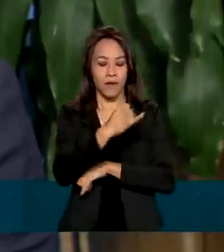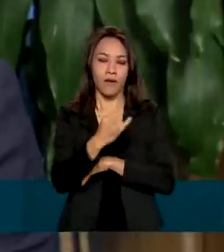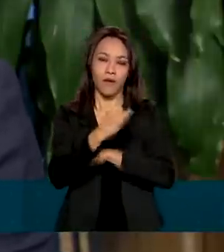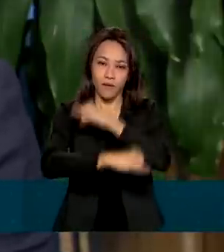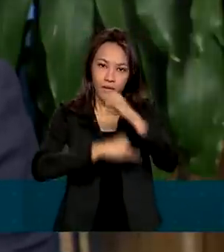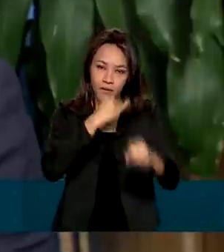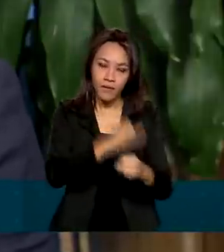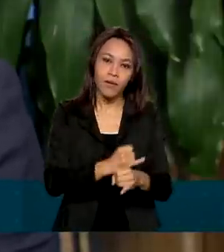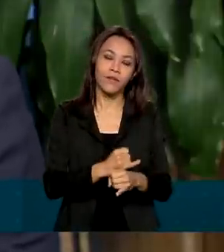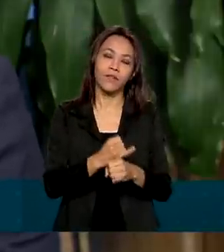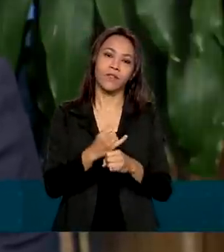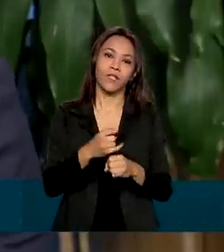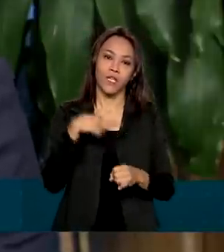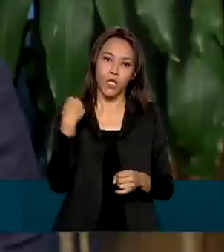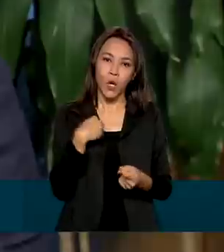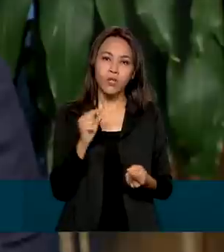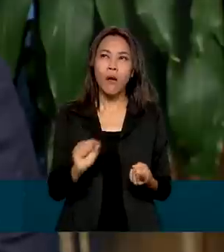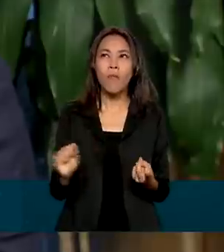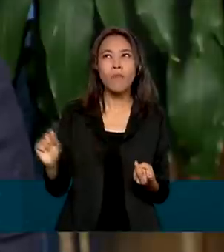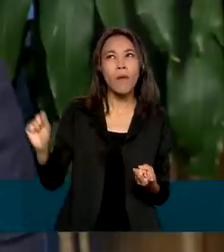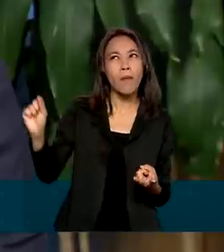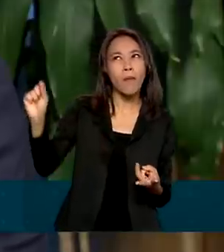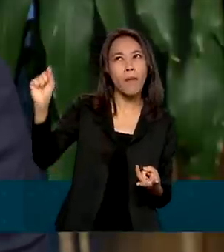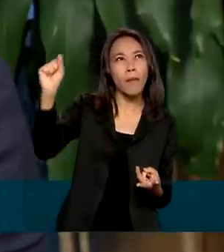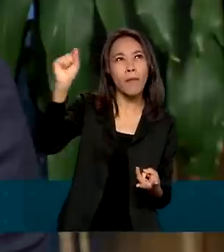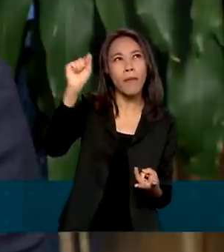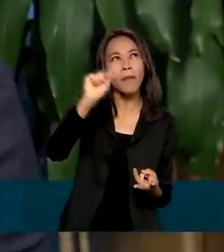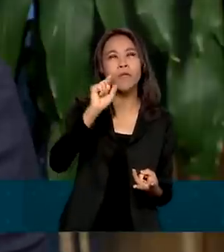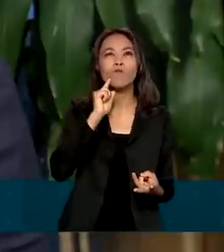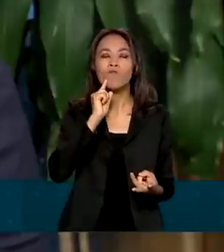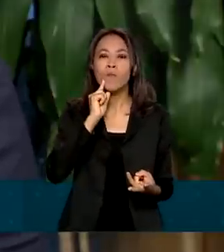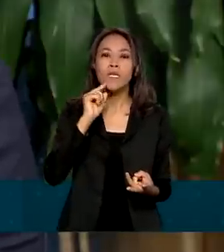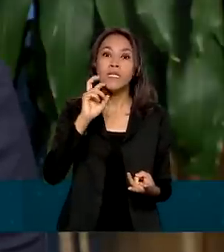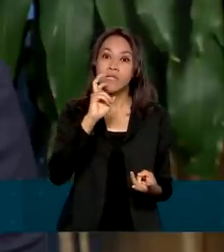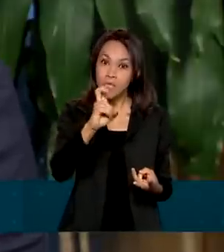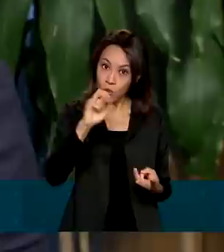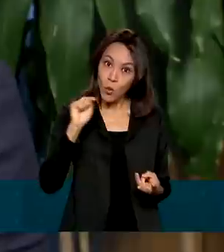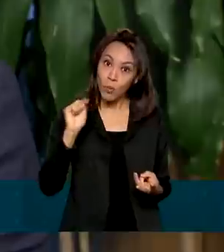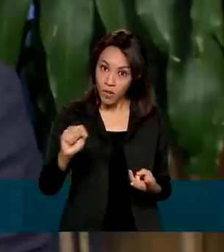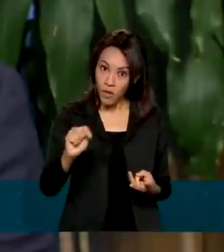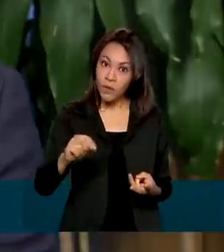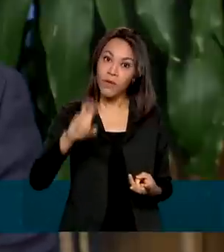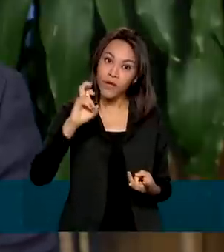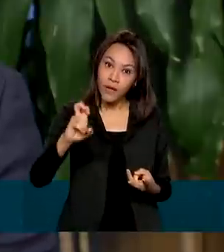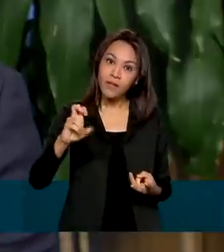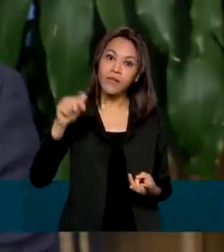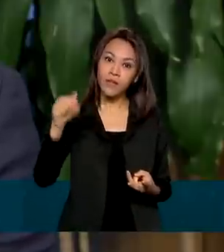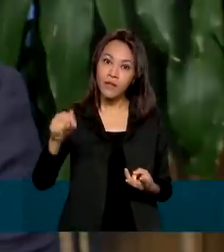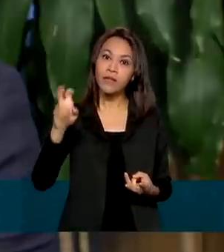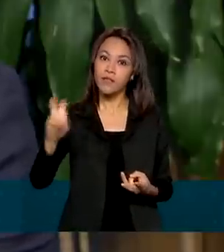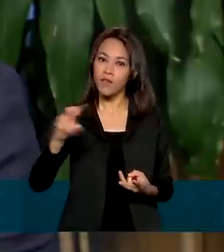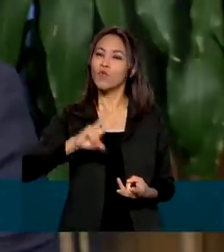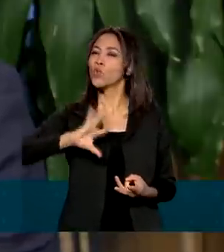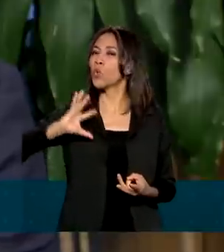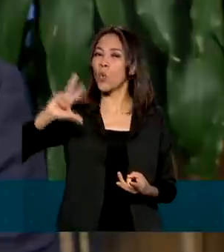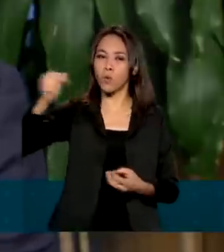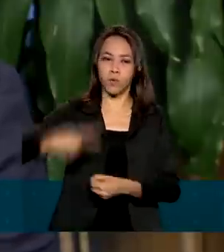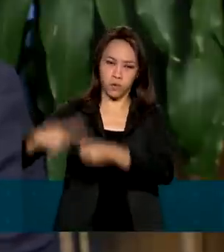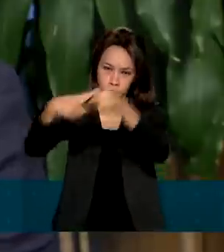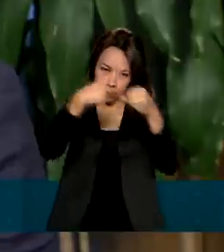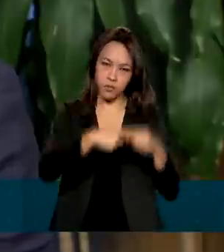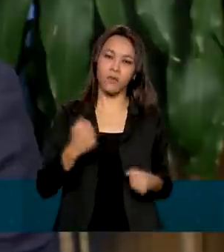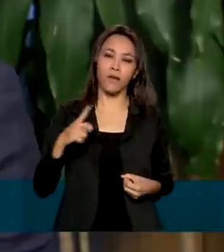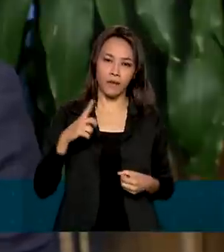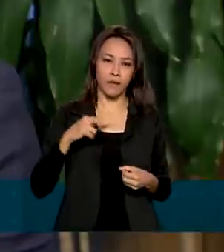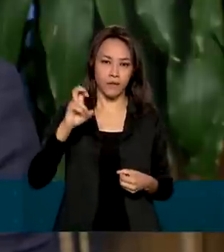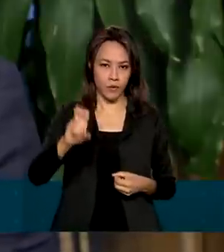e nós mapeamos o Brasil de duas formas. Primeiro, 5.570 municípios. Todos eles receberão 5G. E